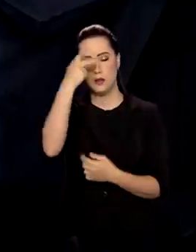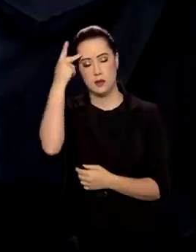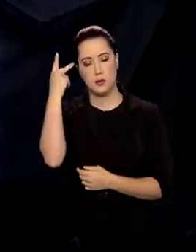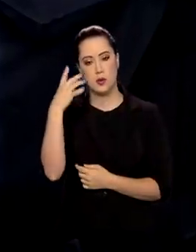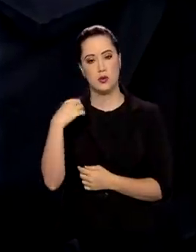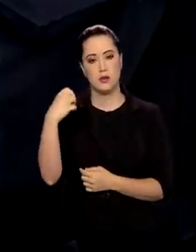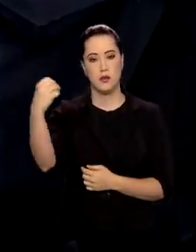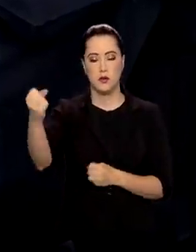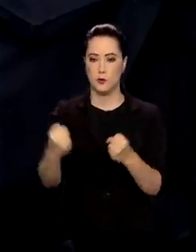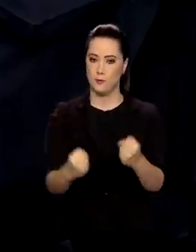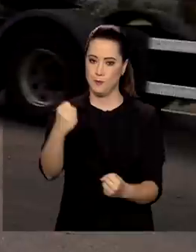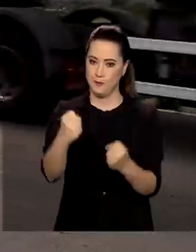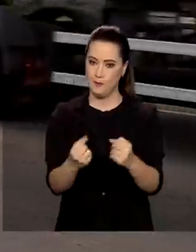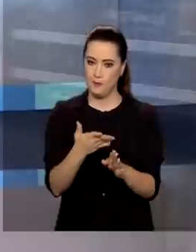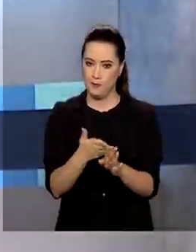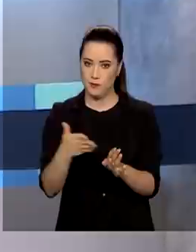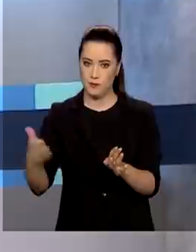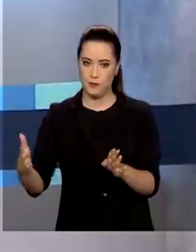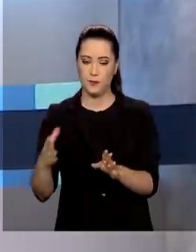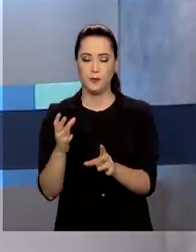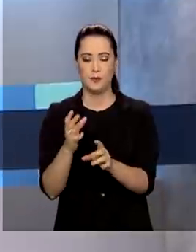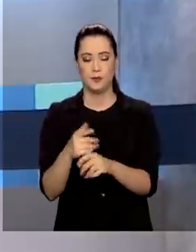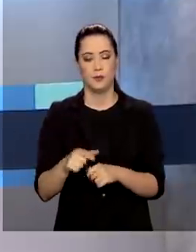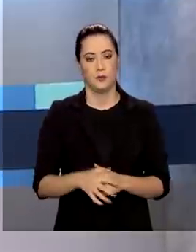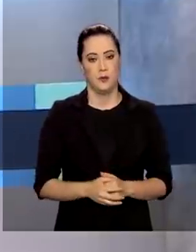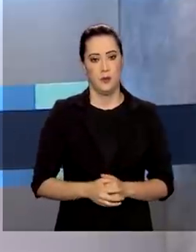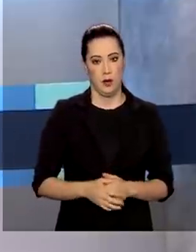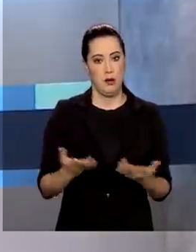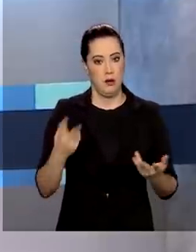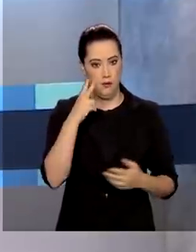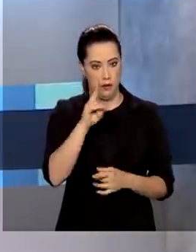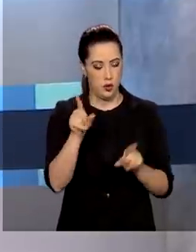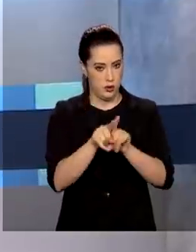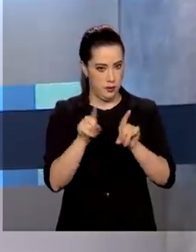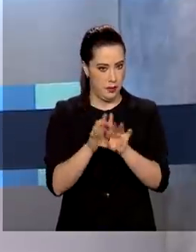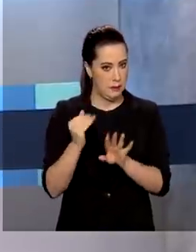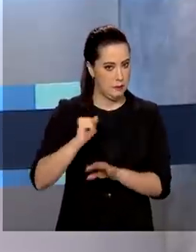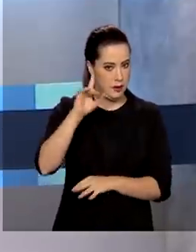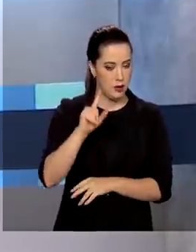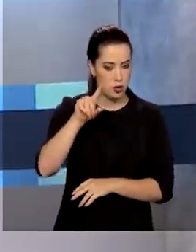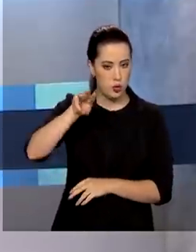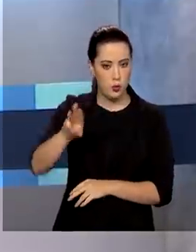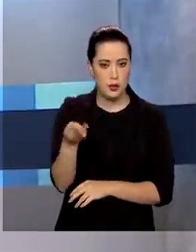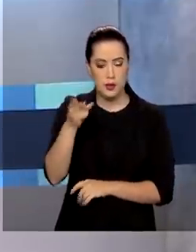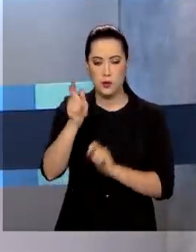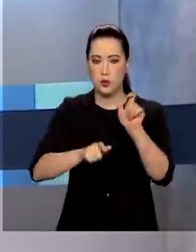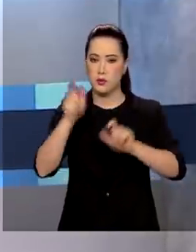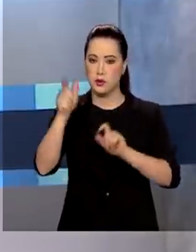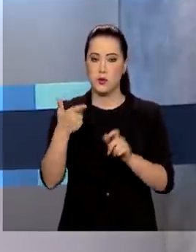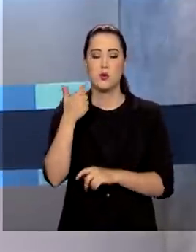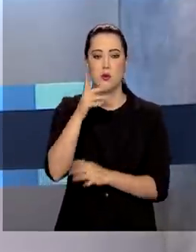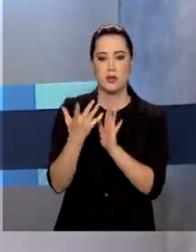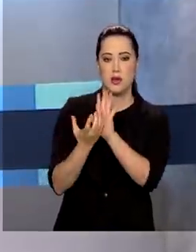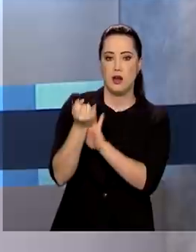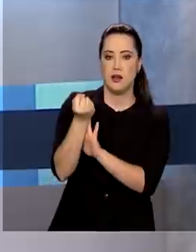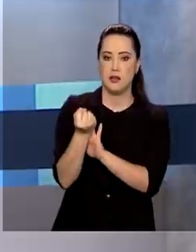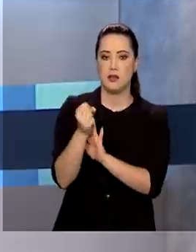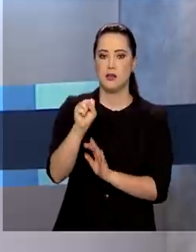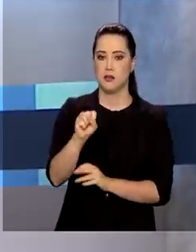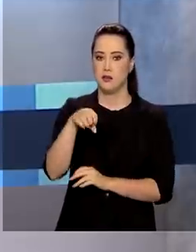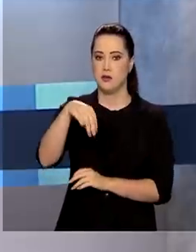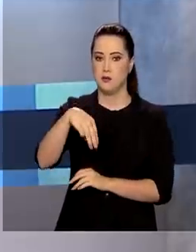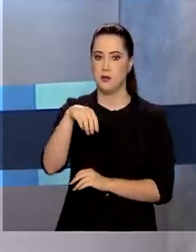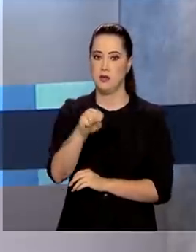período de festas de fim de ano. E veja ainda, mais de um milhão de pessoas começaram a receber SMS